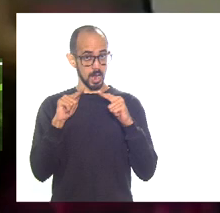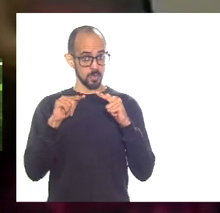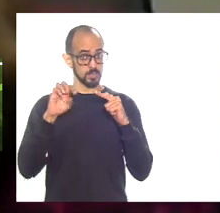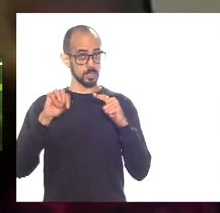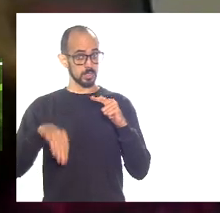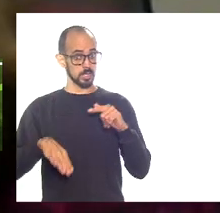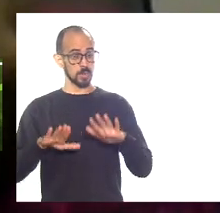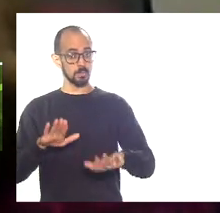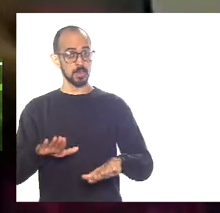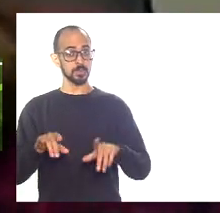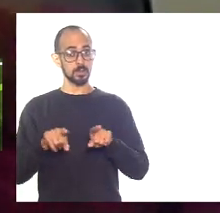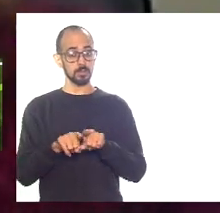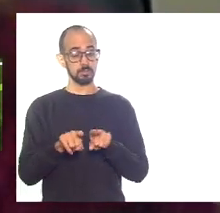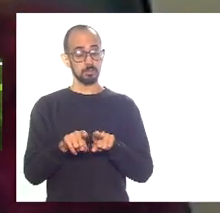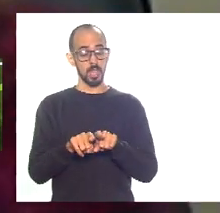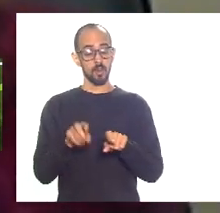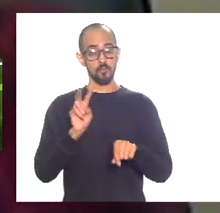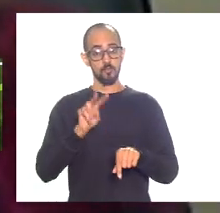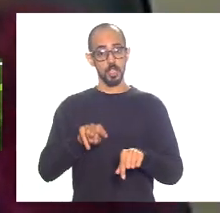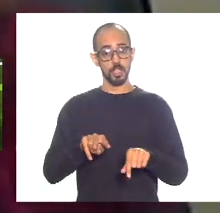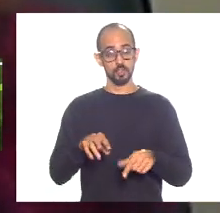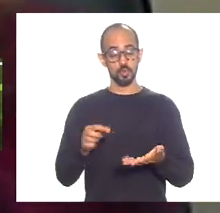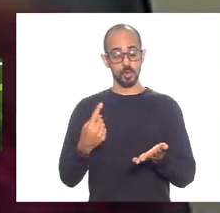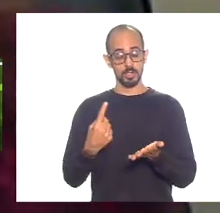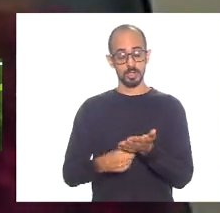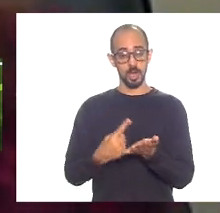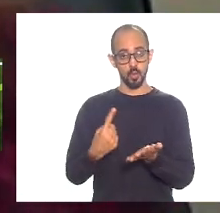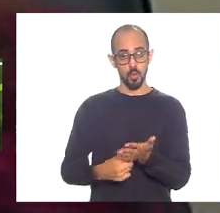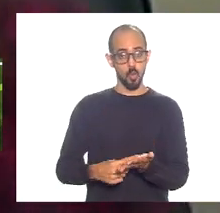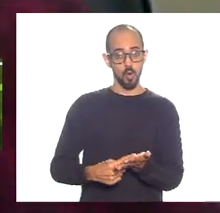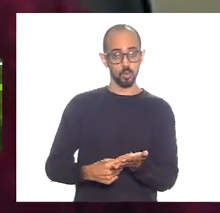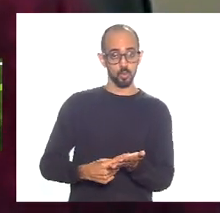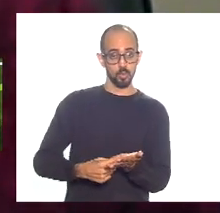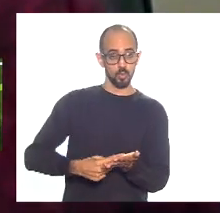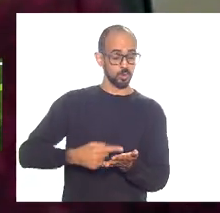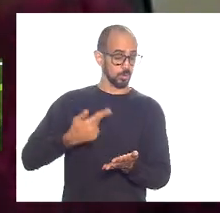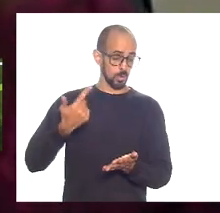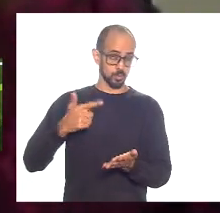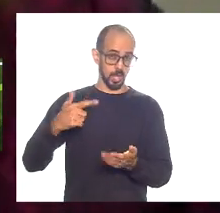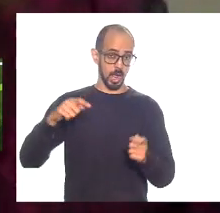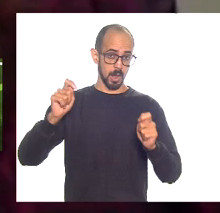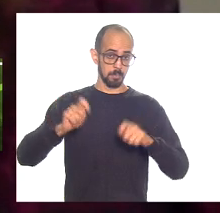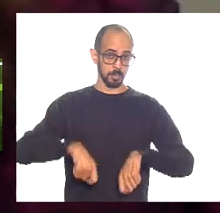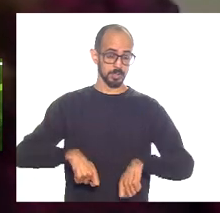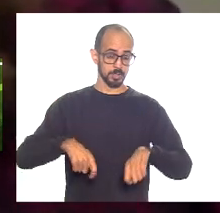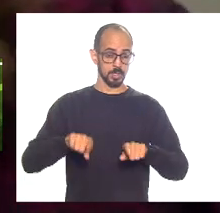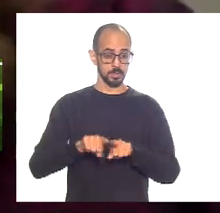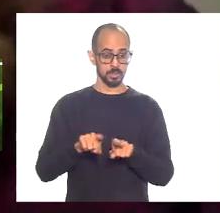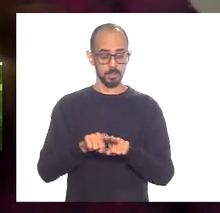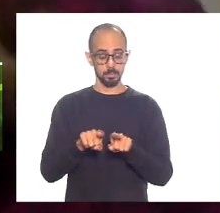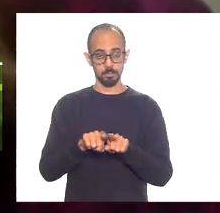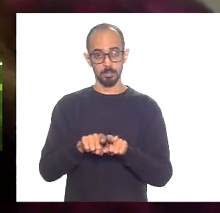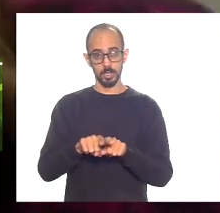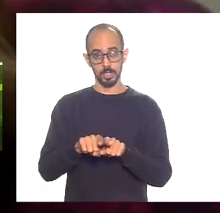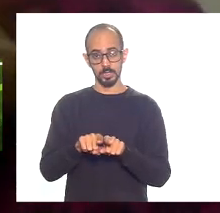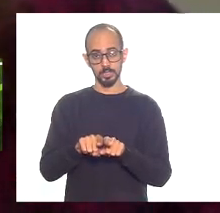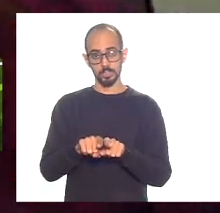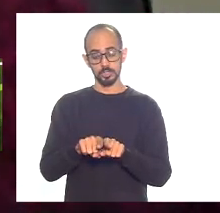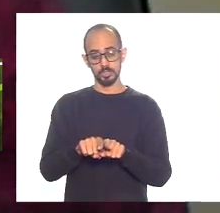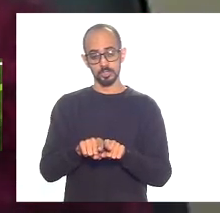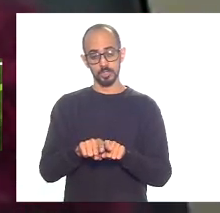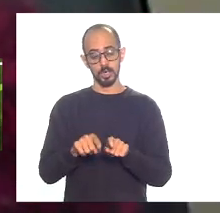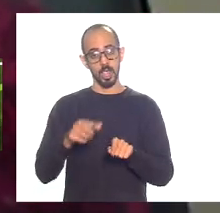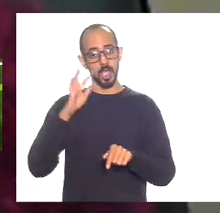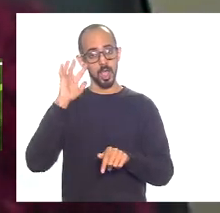através desse acordo a impotência do Estado do Rio de Janeiro e fazer frente às decisões que